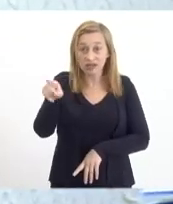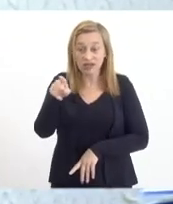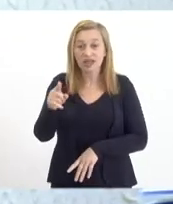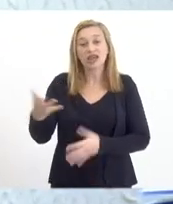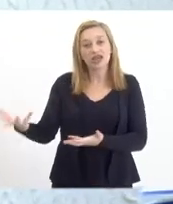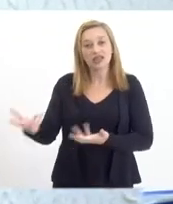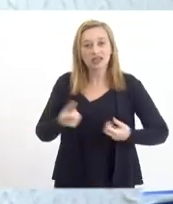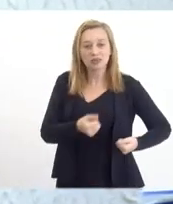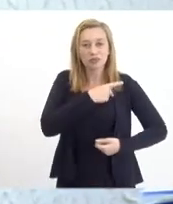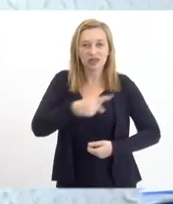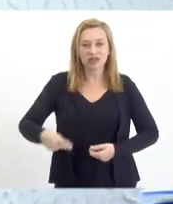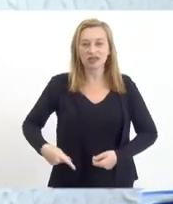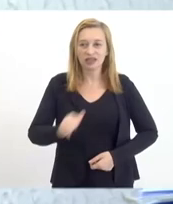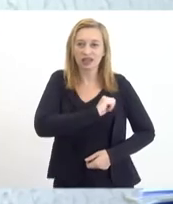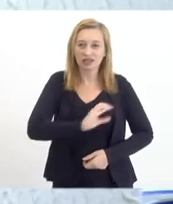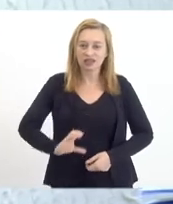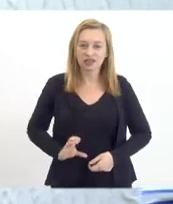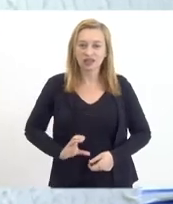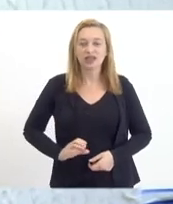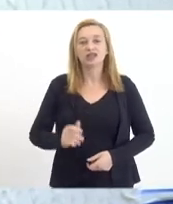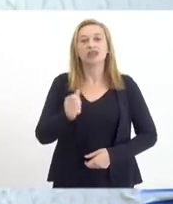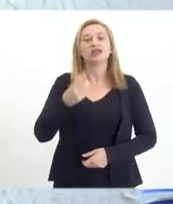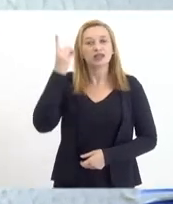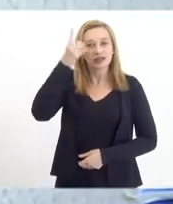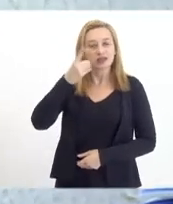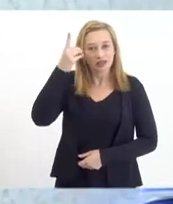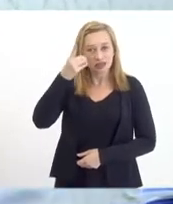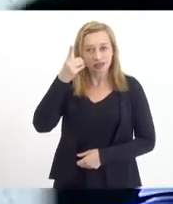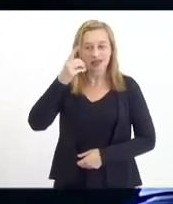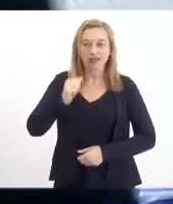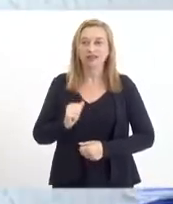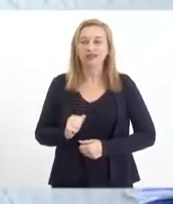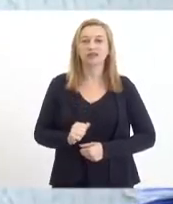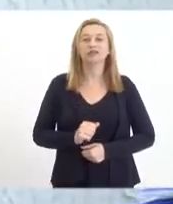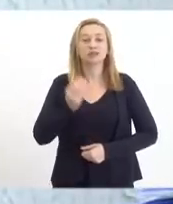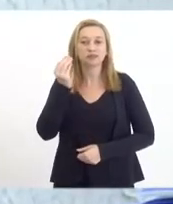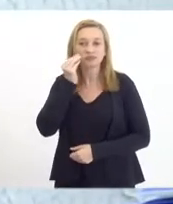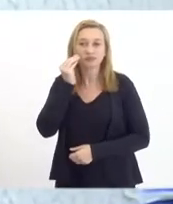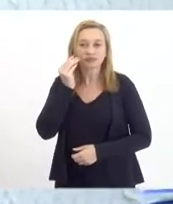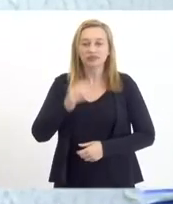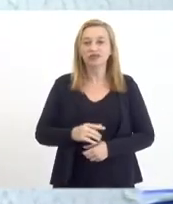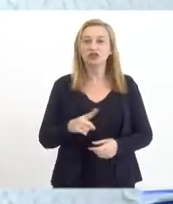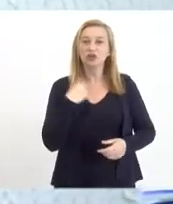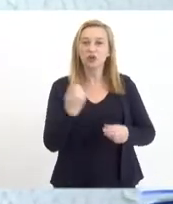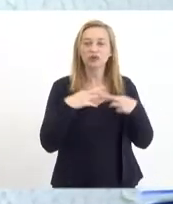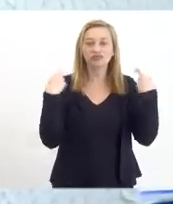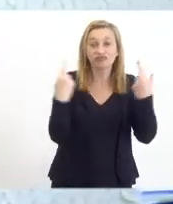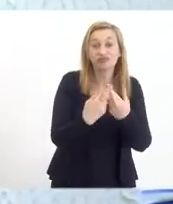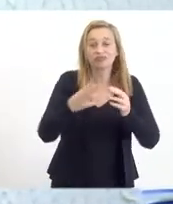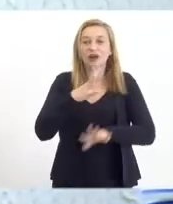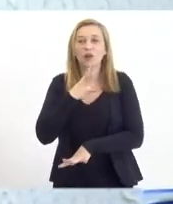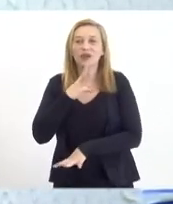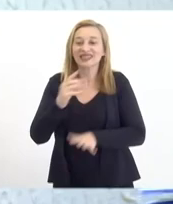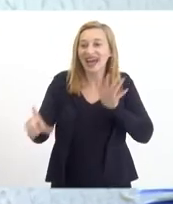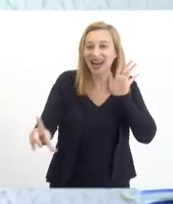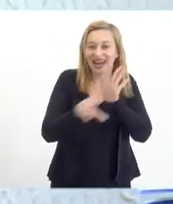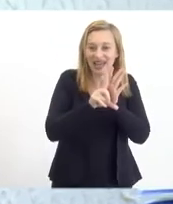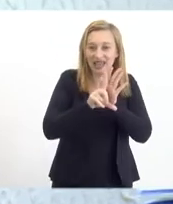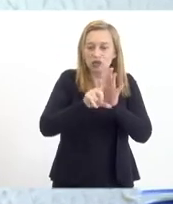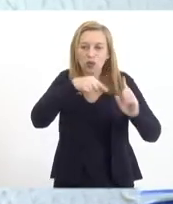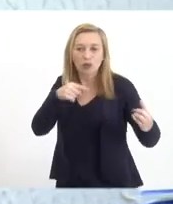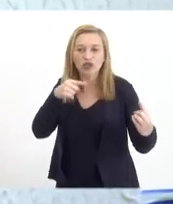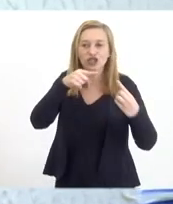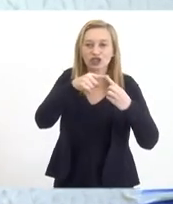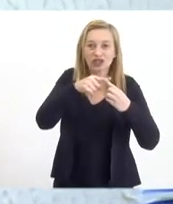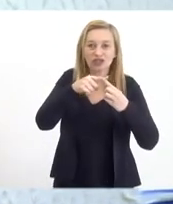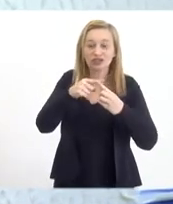presidente da Alerj, deputado André Siciliano, nesta oportunidade. Estamos reunidos para conhecer a lei e os objetivos